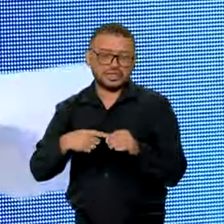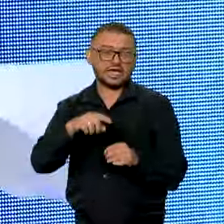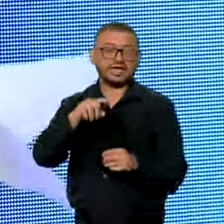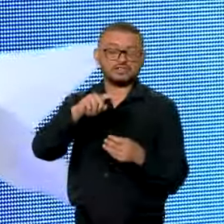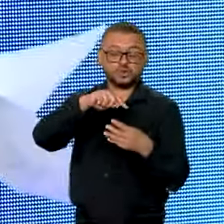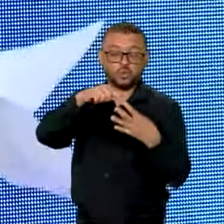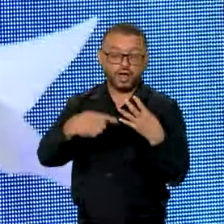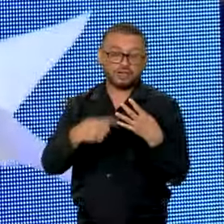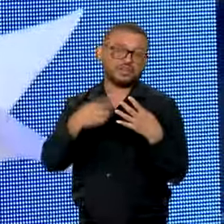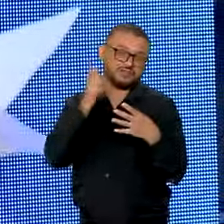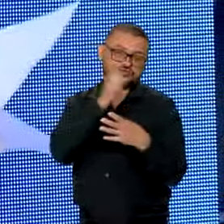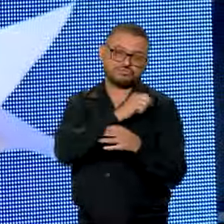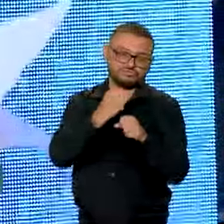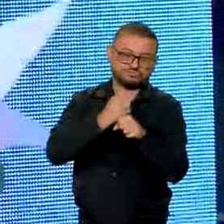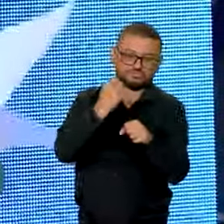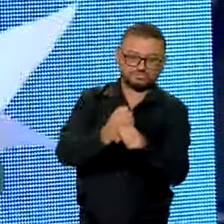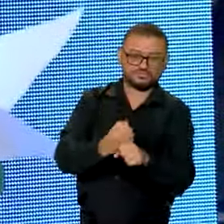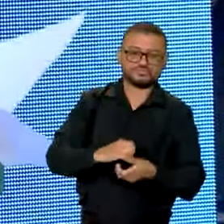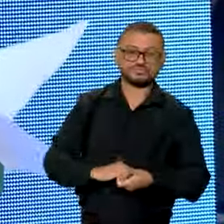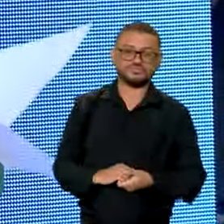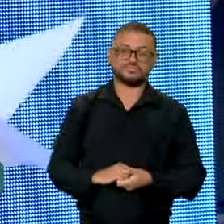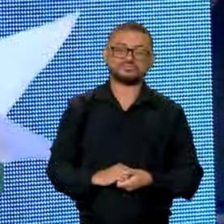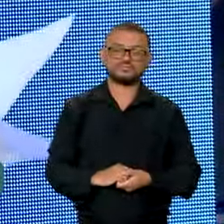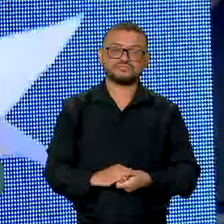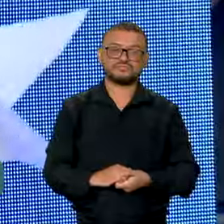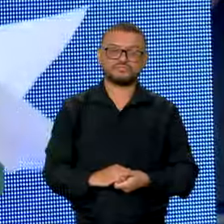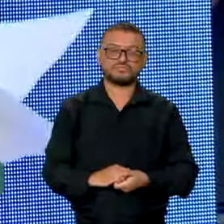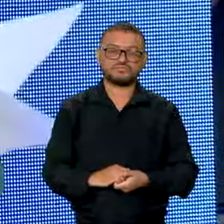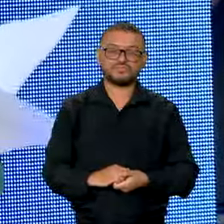Cajamar e em Mariporã.